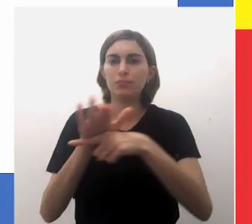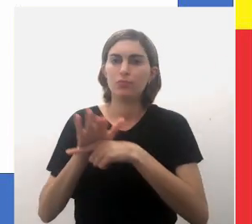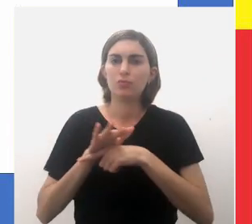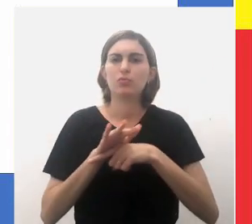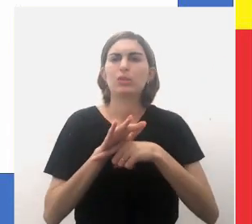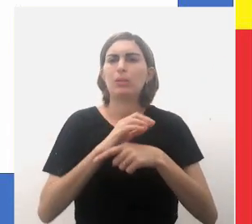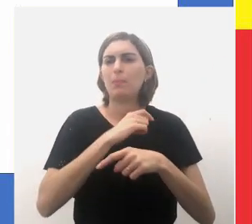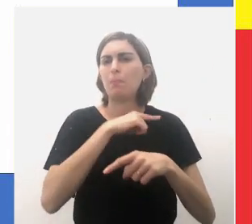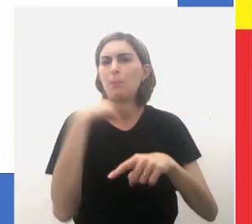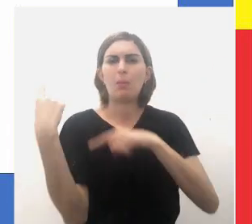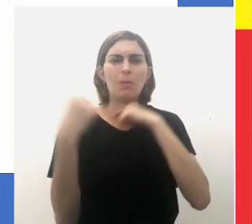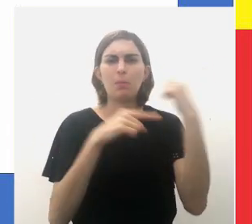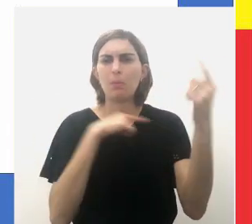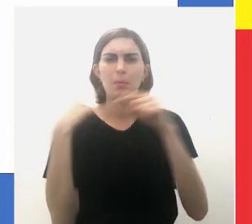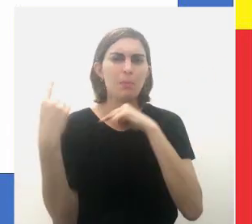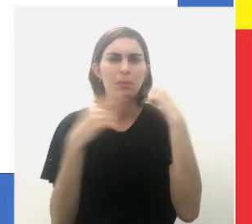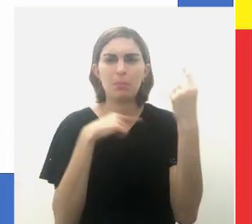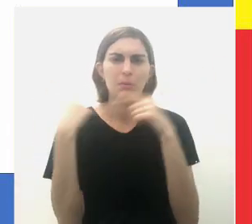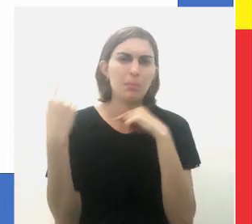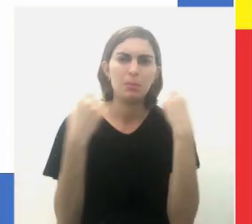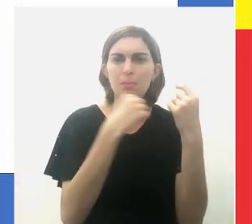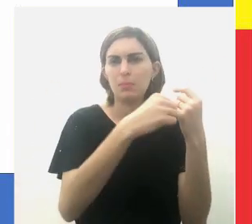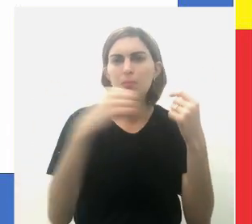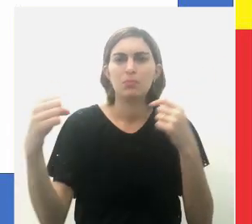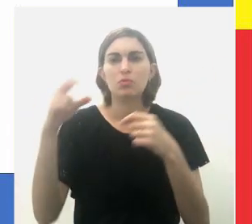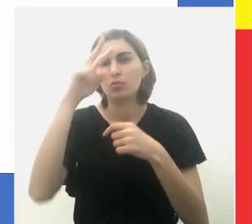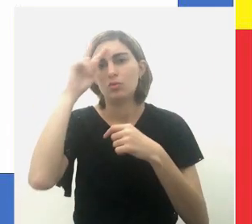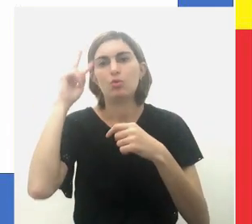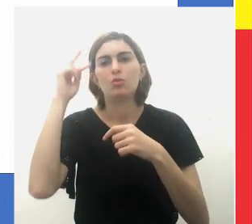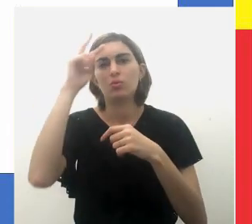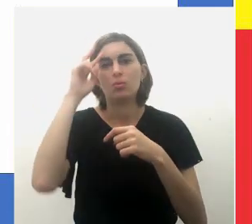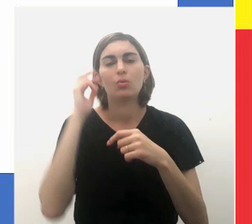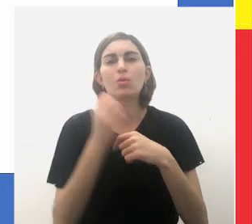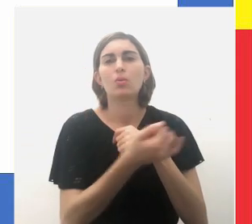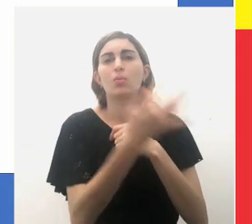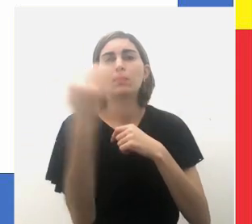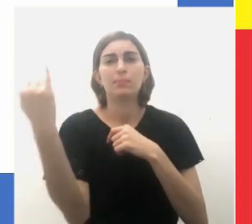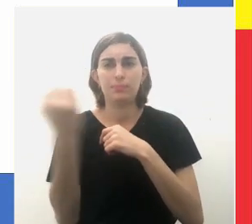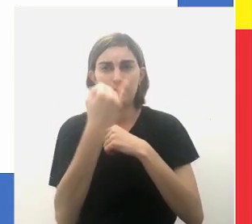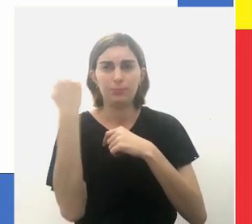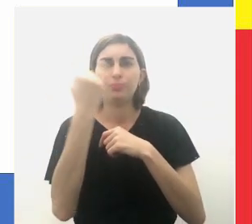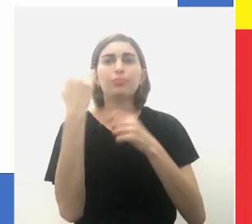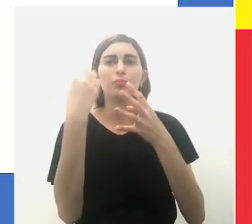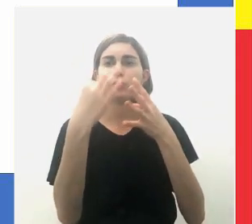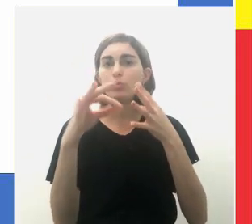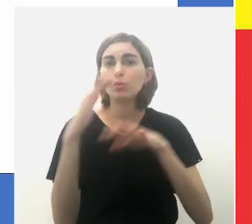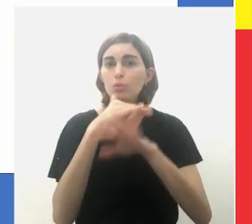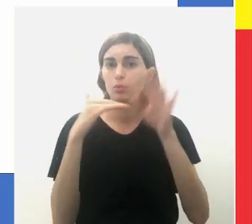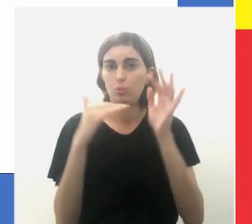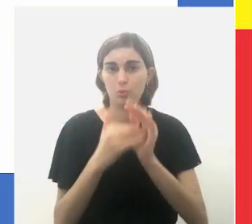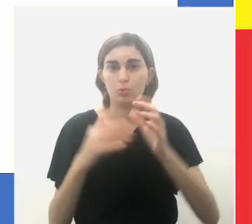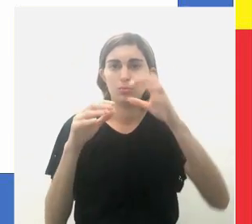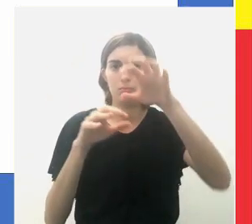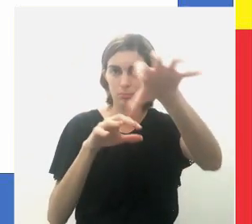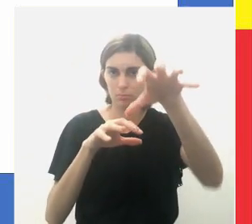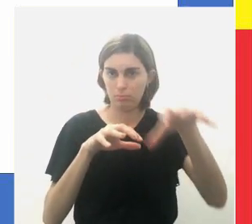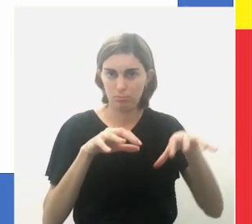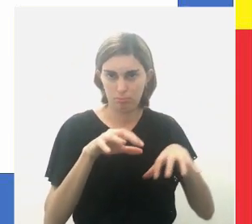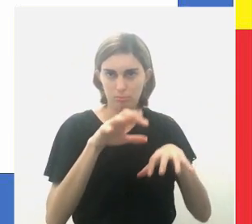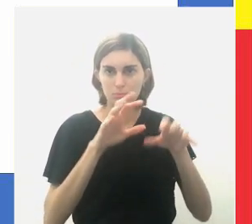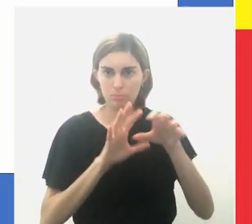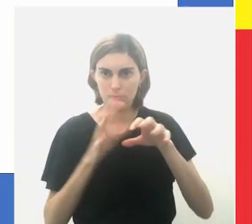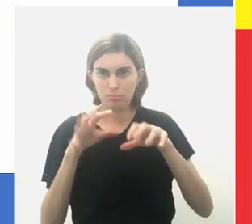maiores genocídios da história. de tal modo, é importante pontuar que nem todas as